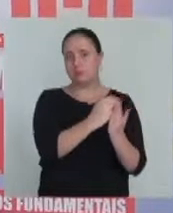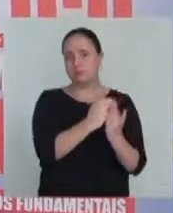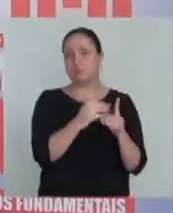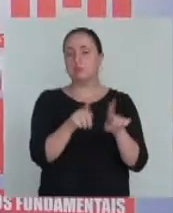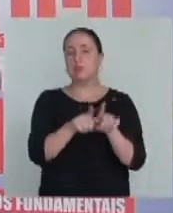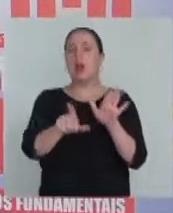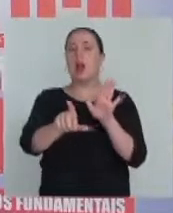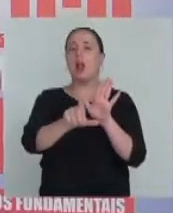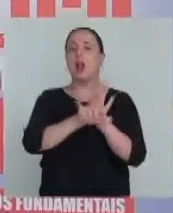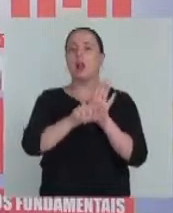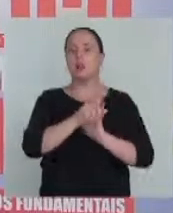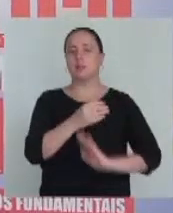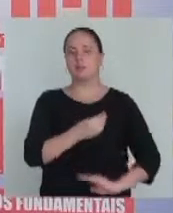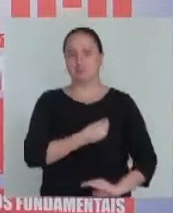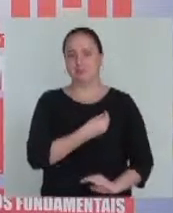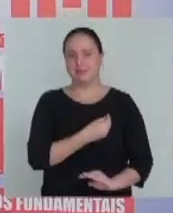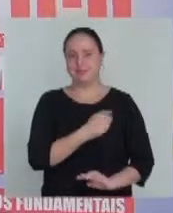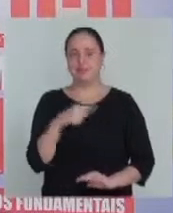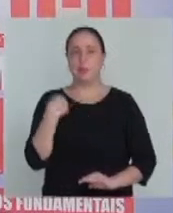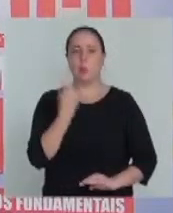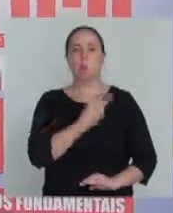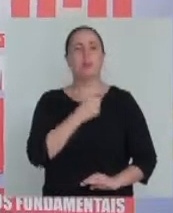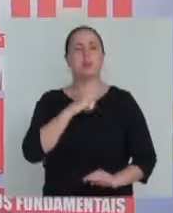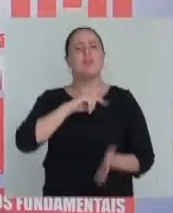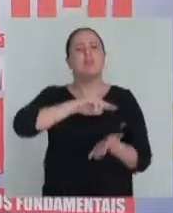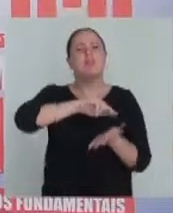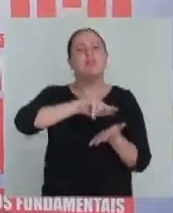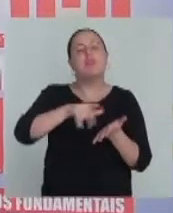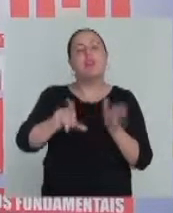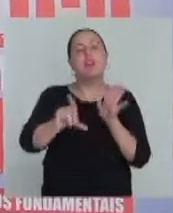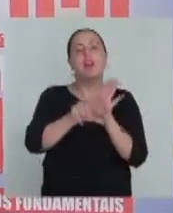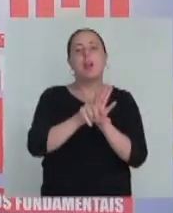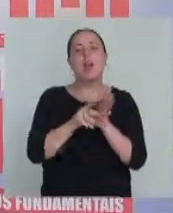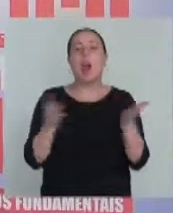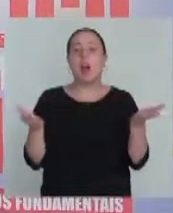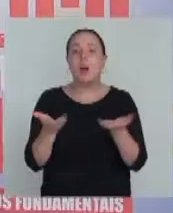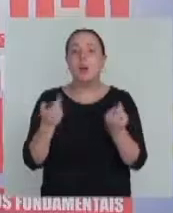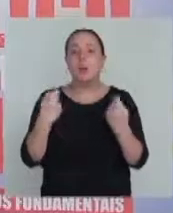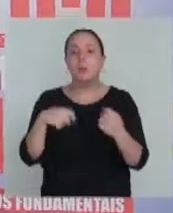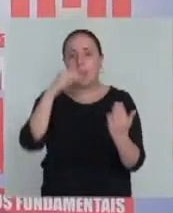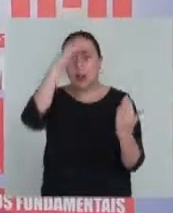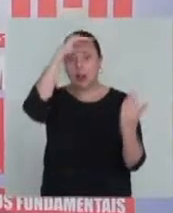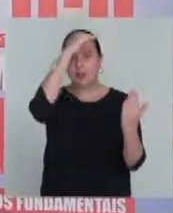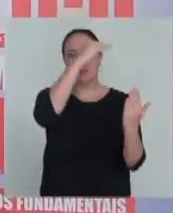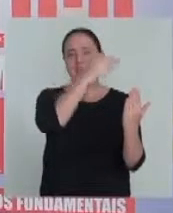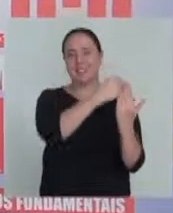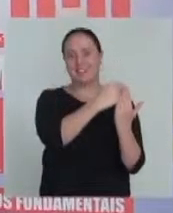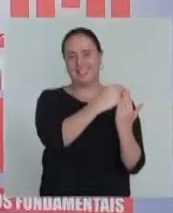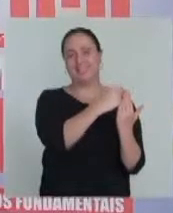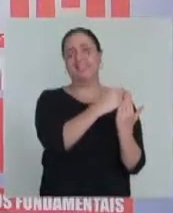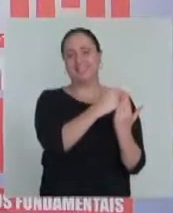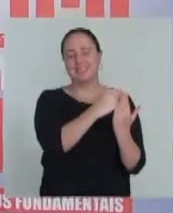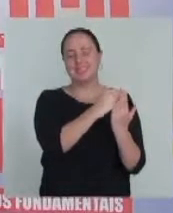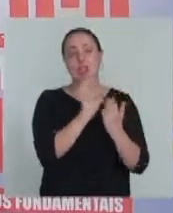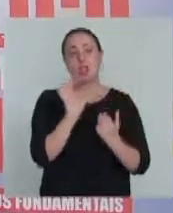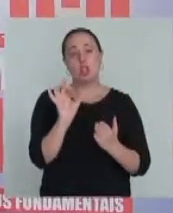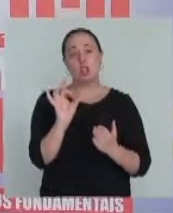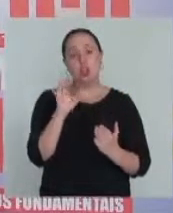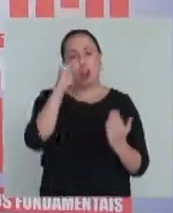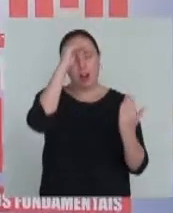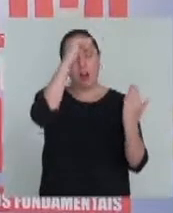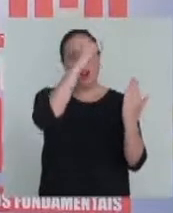e as leis existentes. Nós temos muitas leis, nós precisamos é que elas sejam cumpridas,